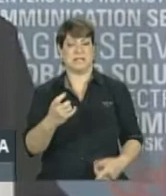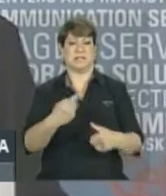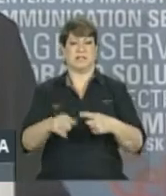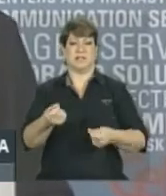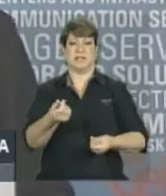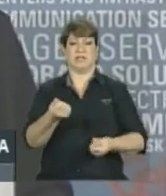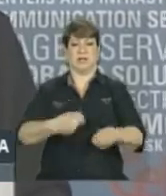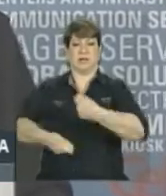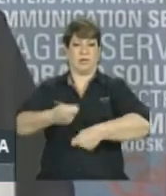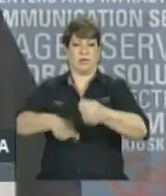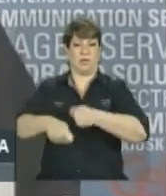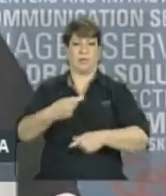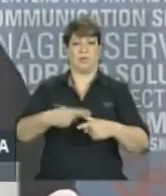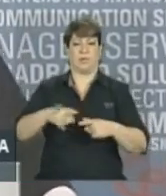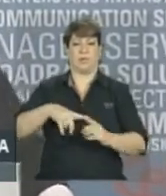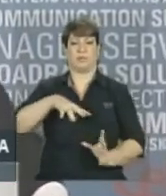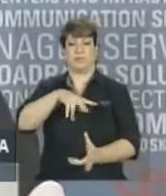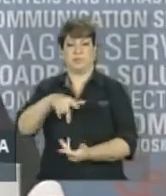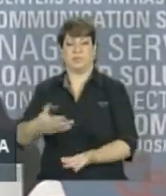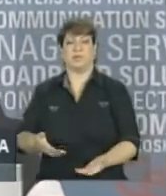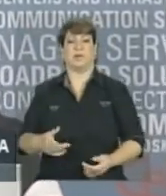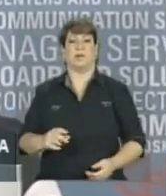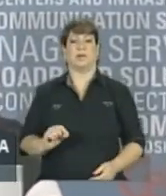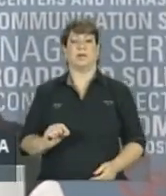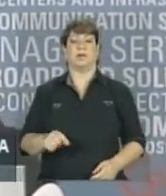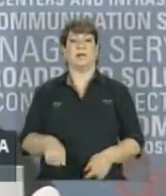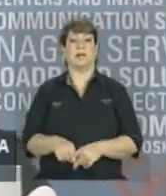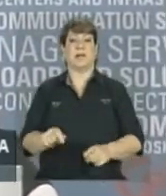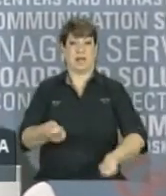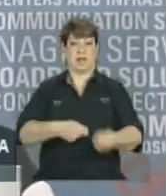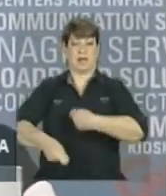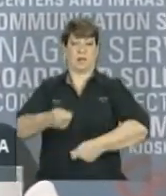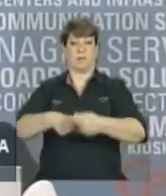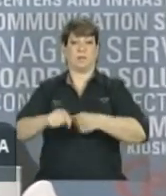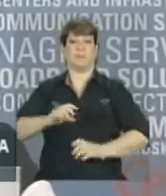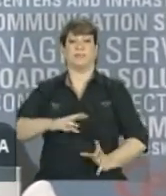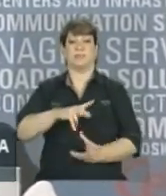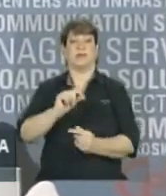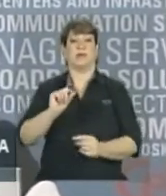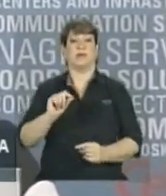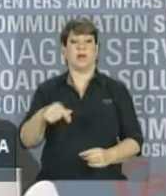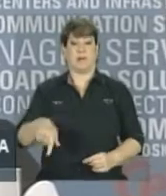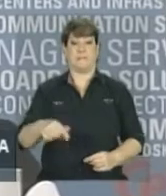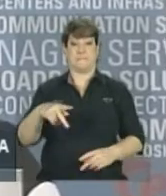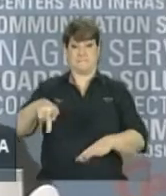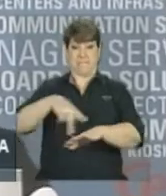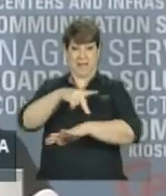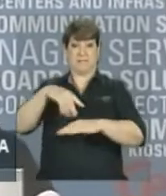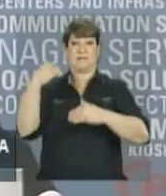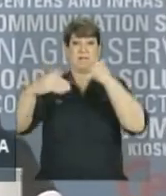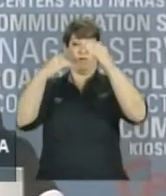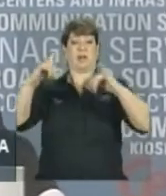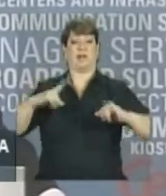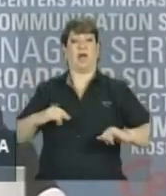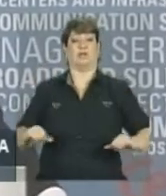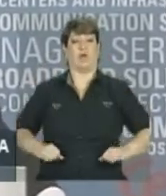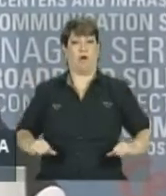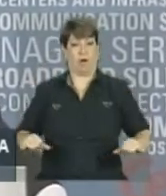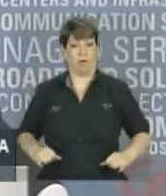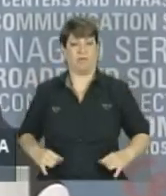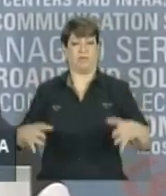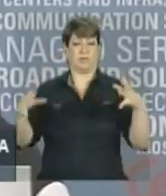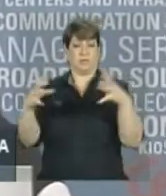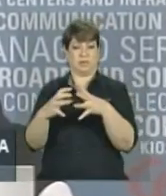a economia internacional, uma vez que não só os países desenvolvidos estão sofrendo pressões